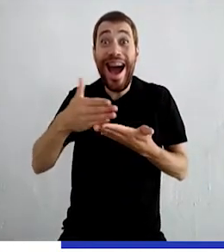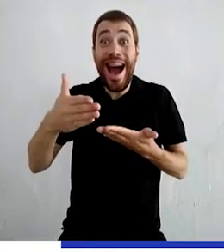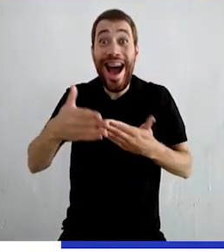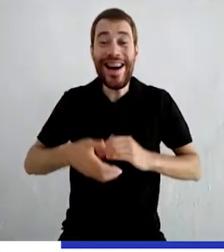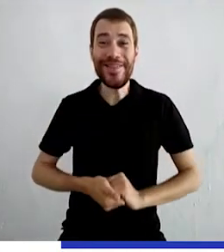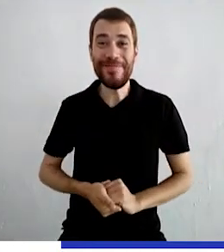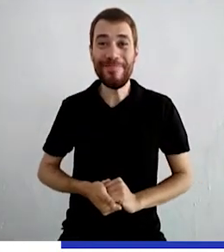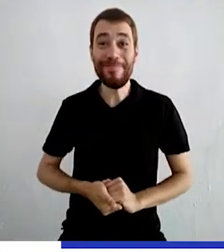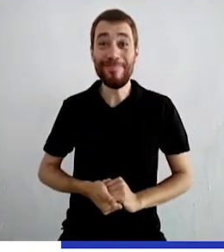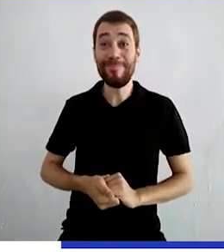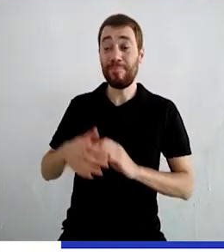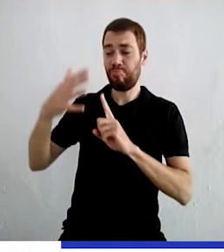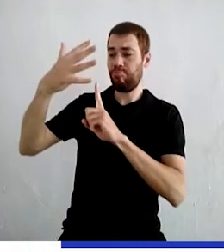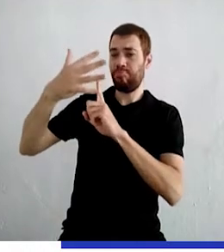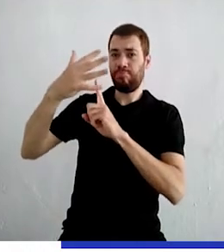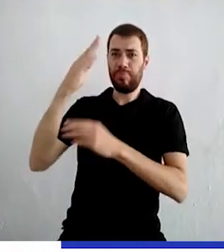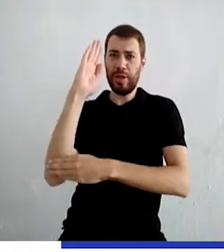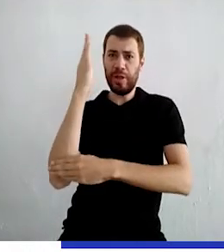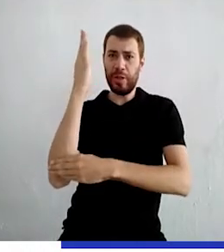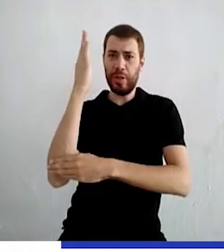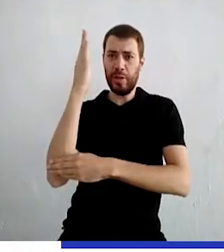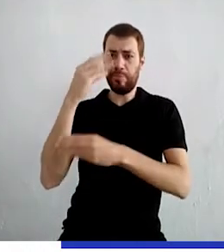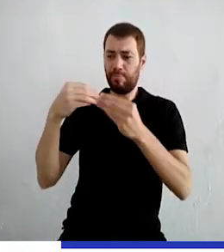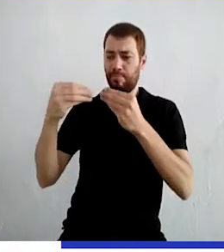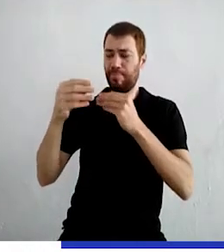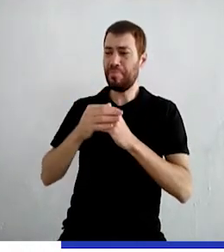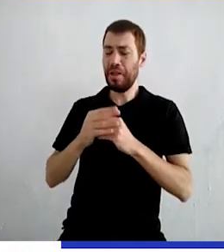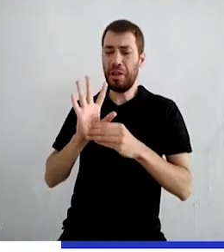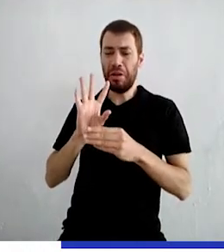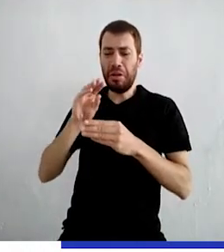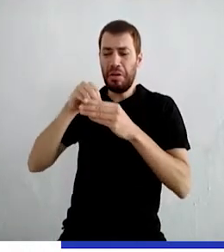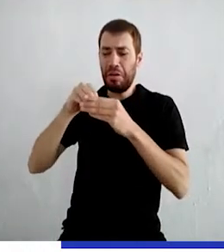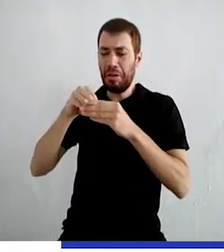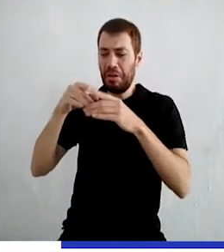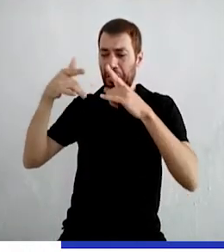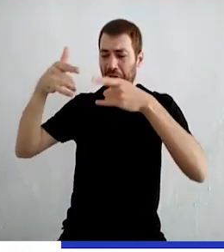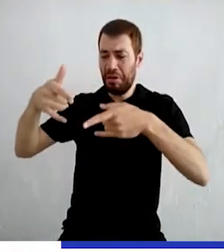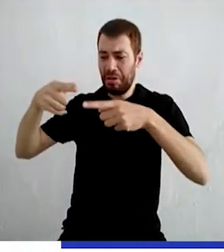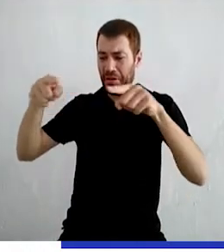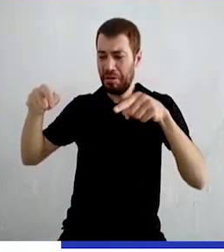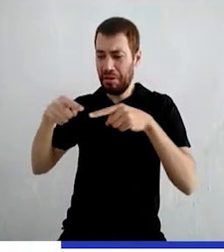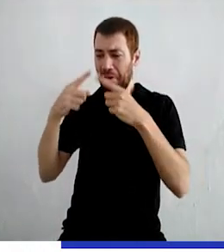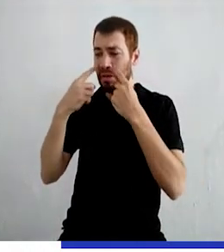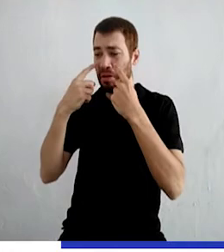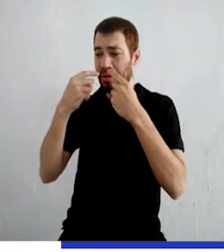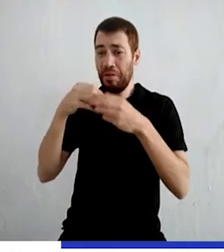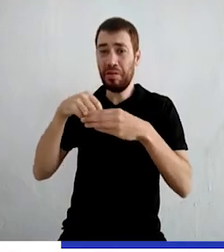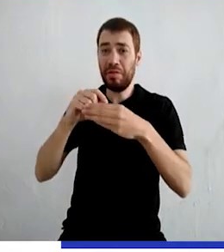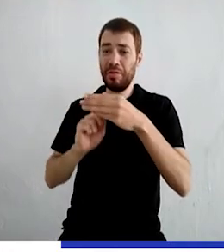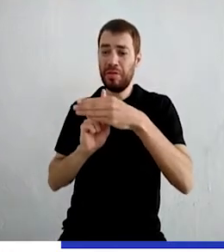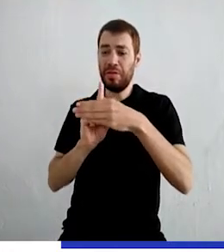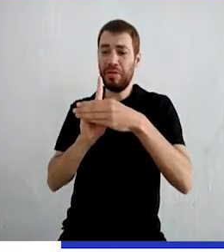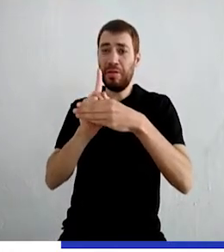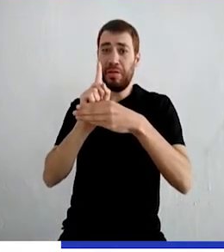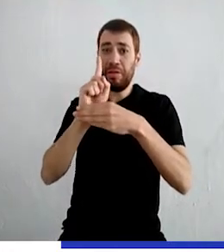Enquanto isso Bicho de palha entrou no seu quartinho e chorou Ela saiu de dentro da capa